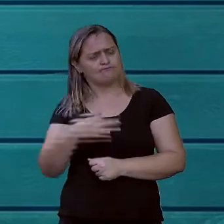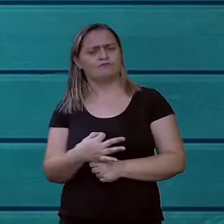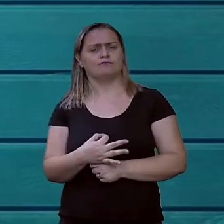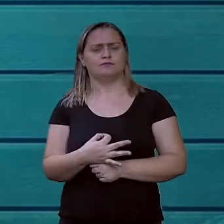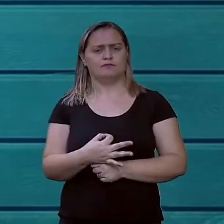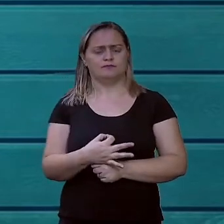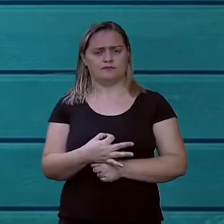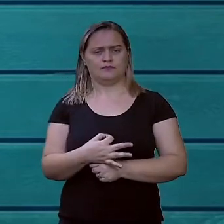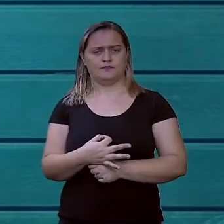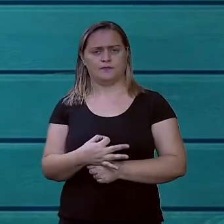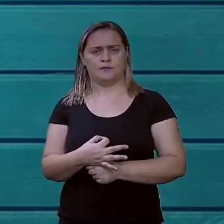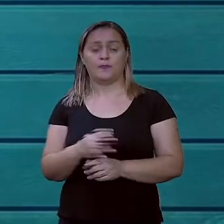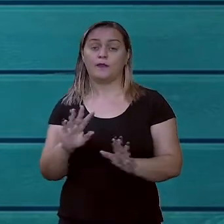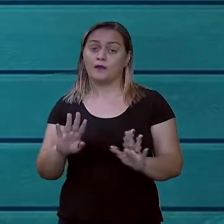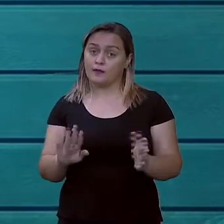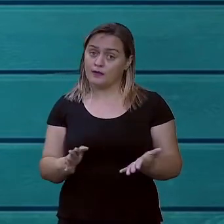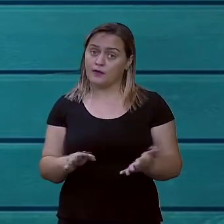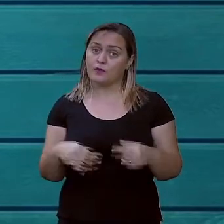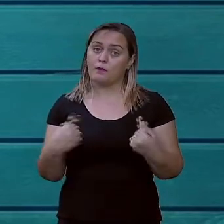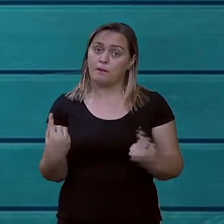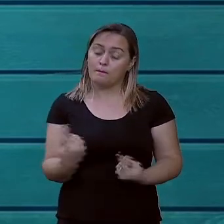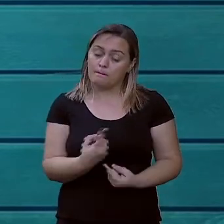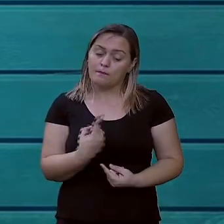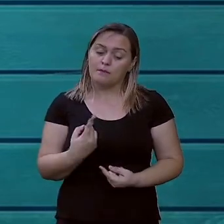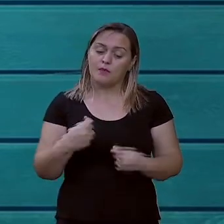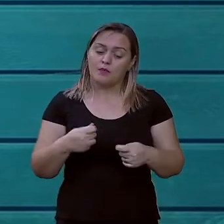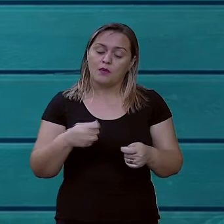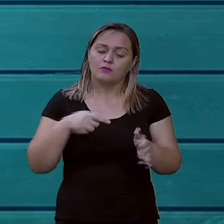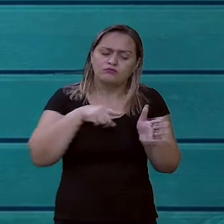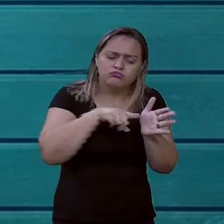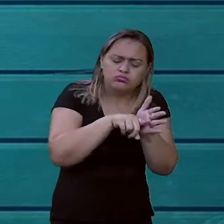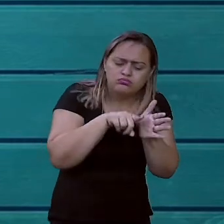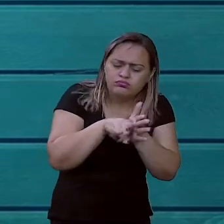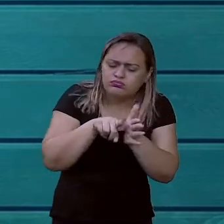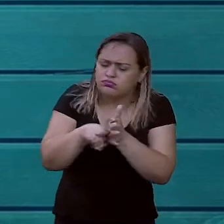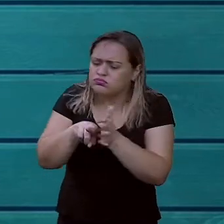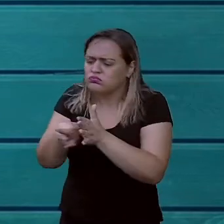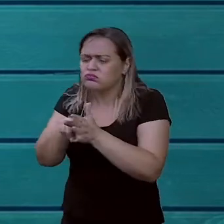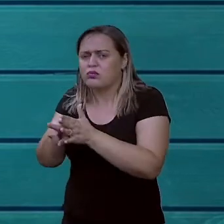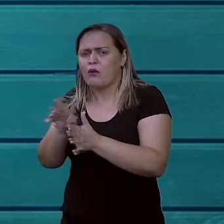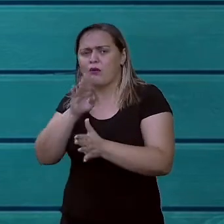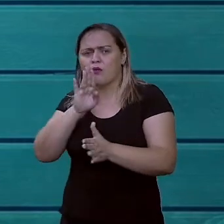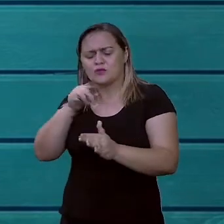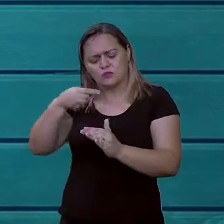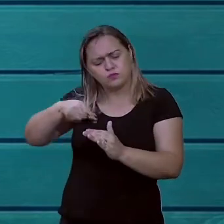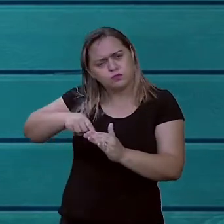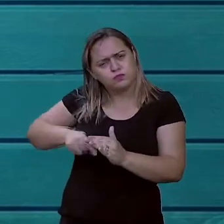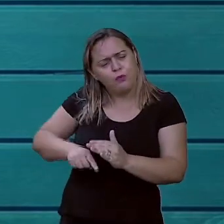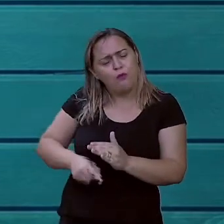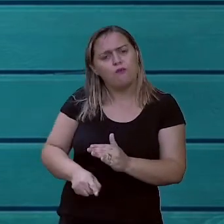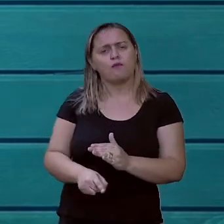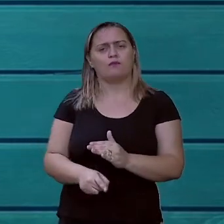precisamos pesquisar, aprofundar e atualizar sobre o assunto. Onde?